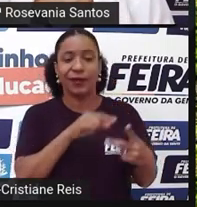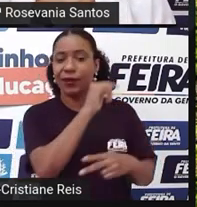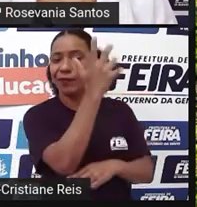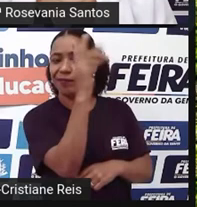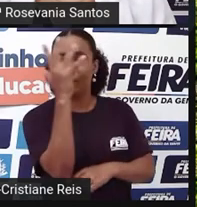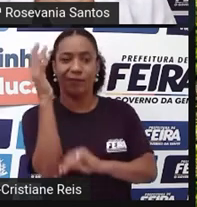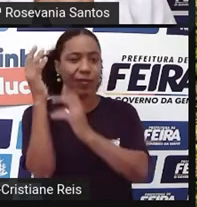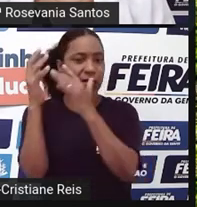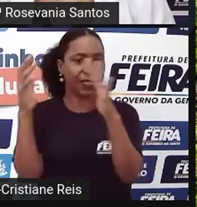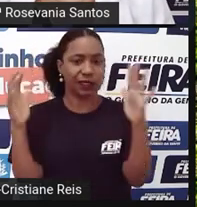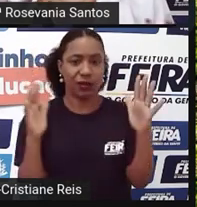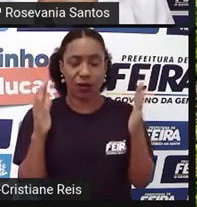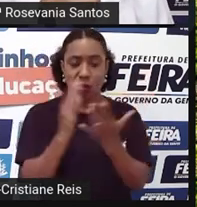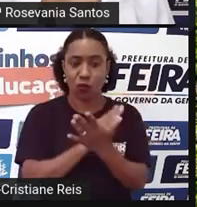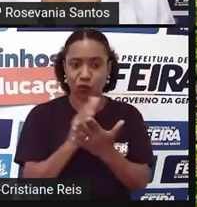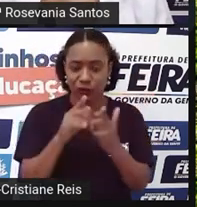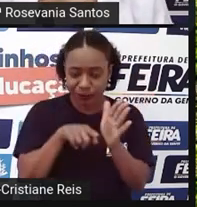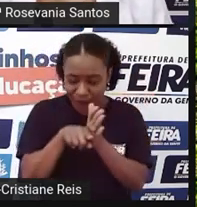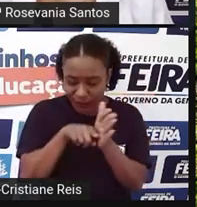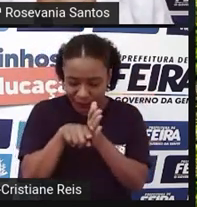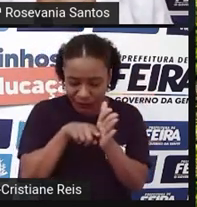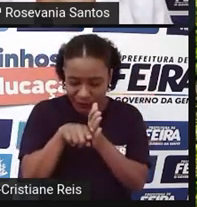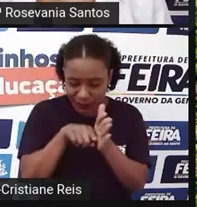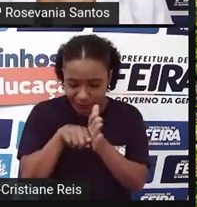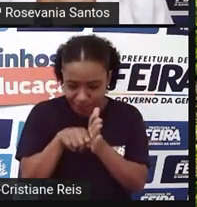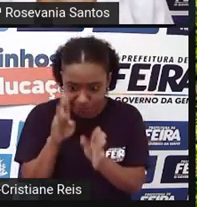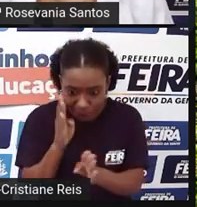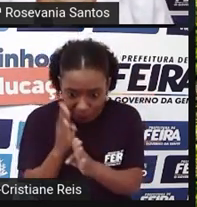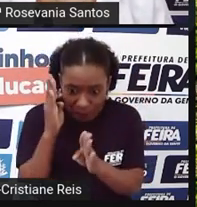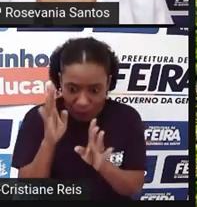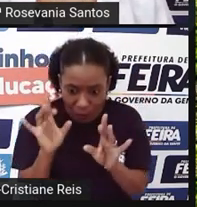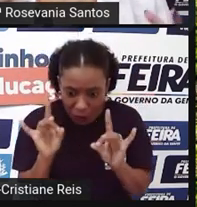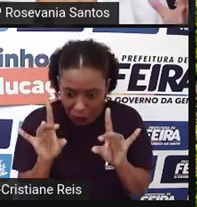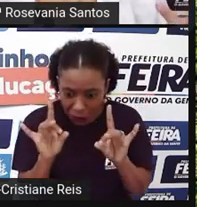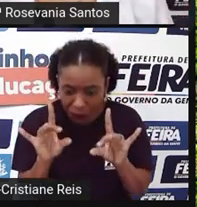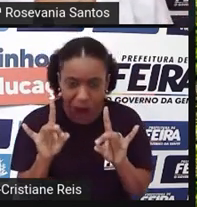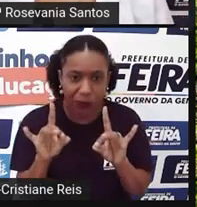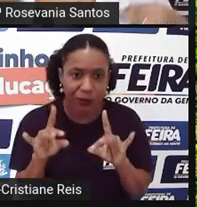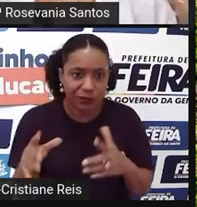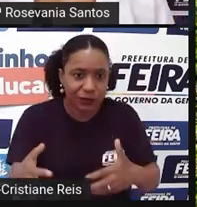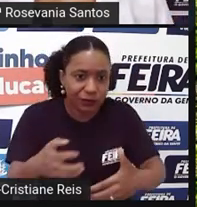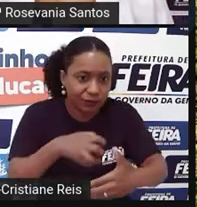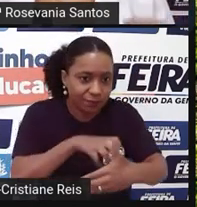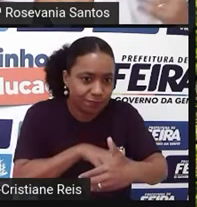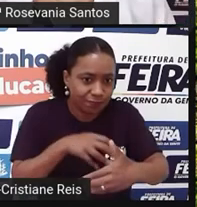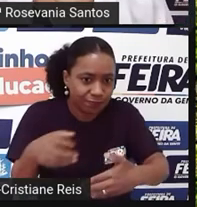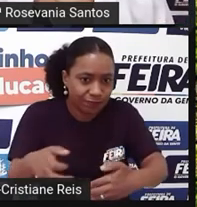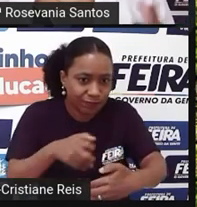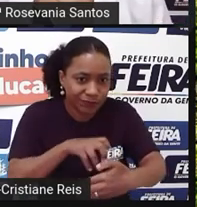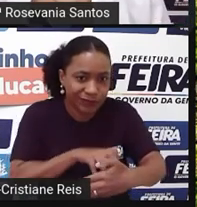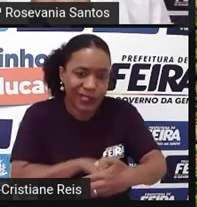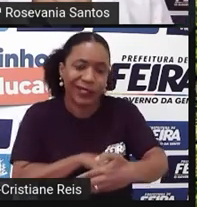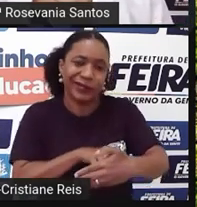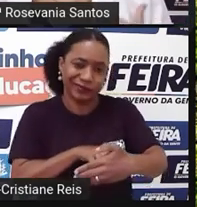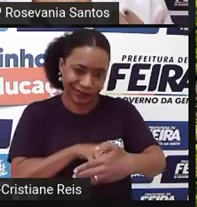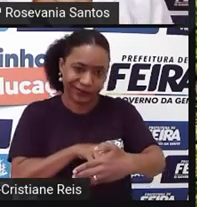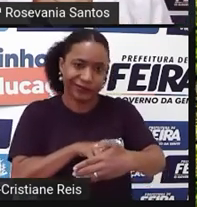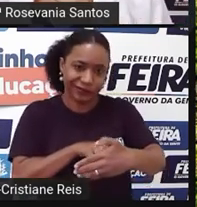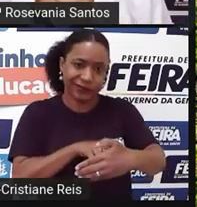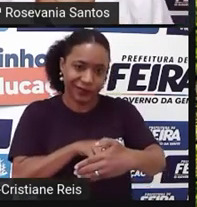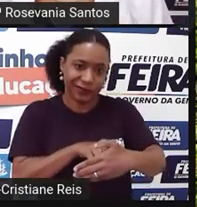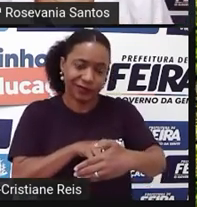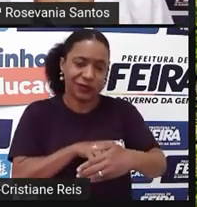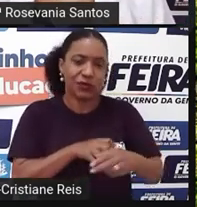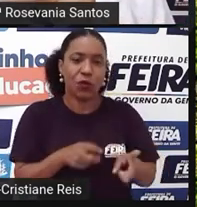catalogadas ainda, porque existem muitas plantas na Amazônia que já foram catalogadas, mas existem muitos mais que ainda nem